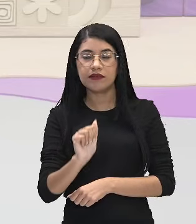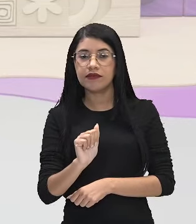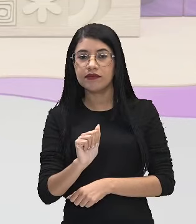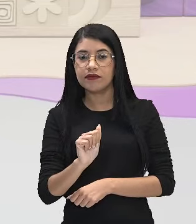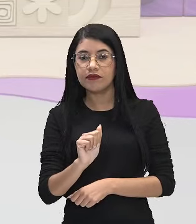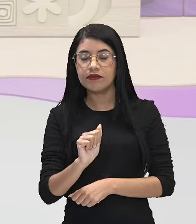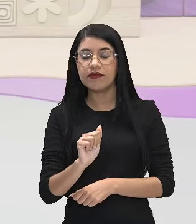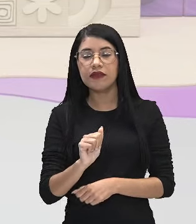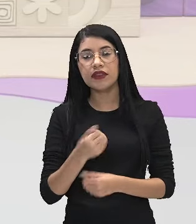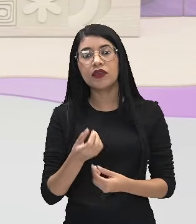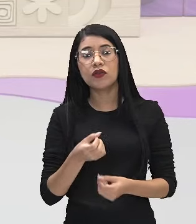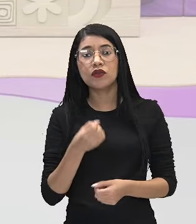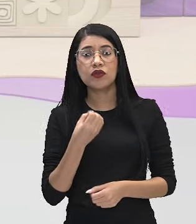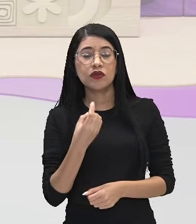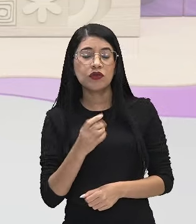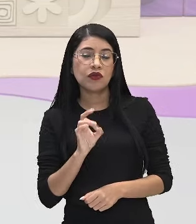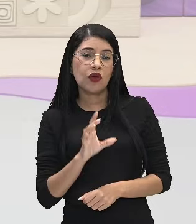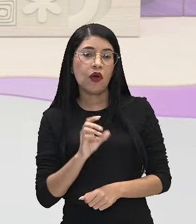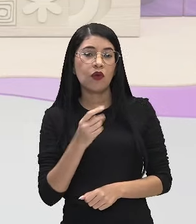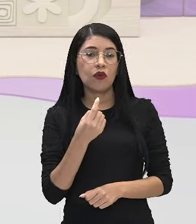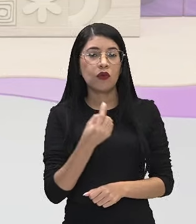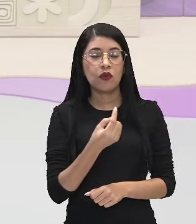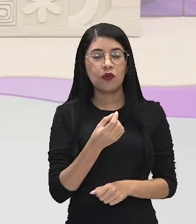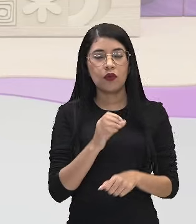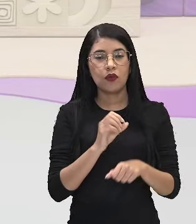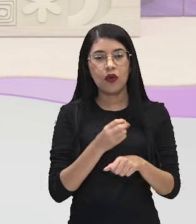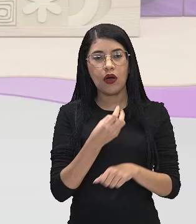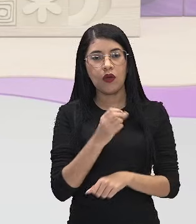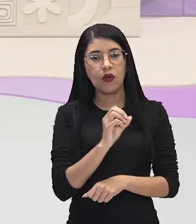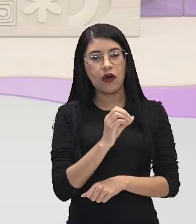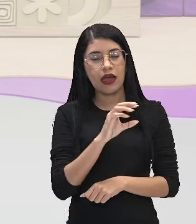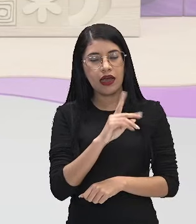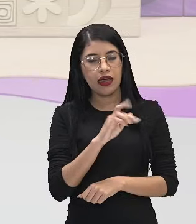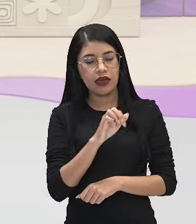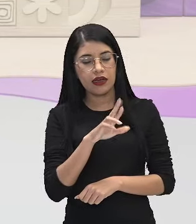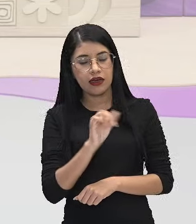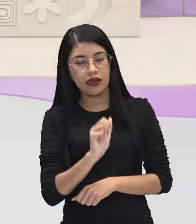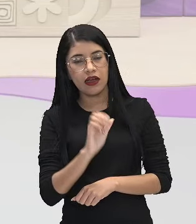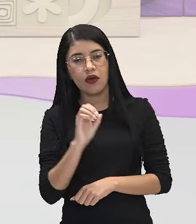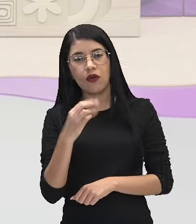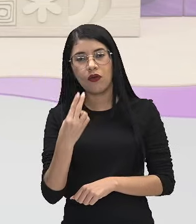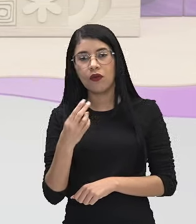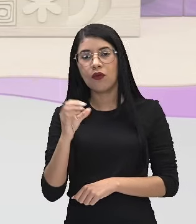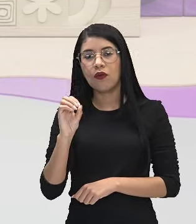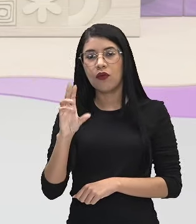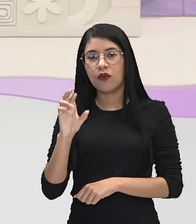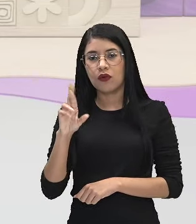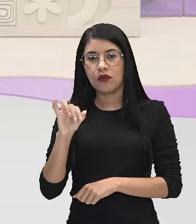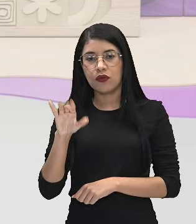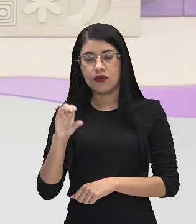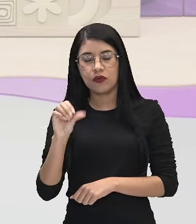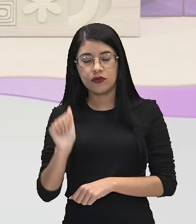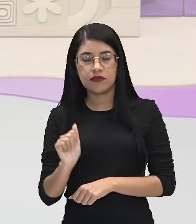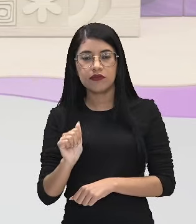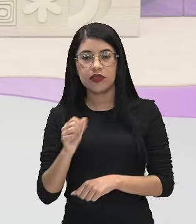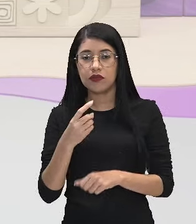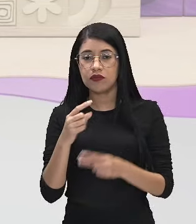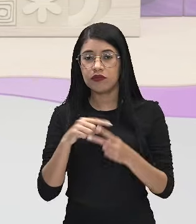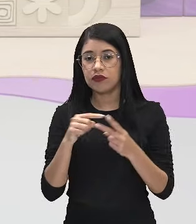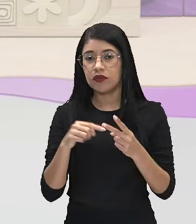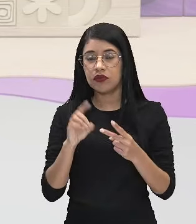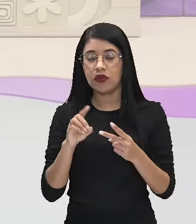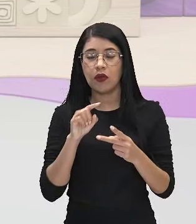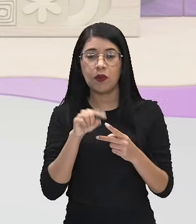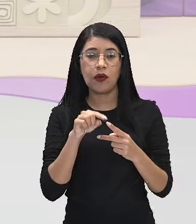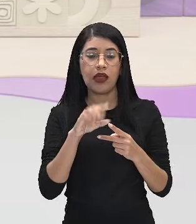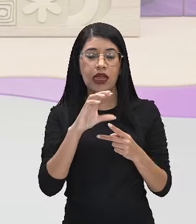Então, a gente tem somente cara ou coroa. Meu espaço amostral é de dois elementos, cara ou coroa. E para sair uma cara,